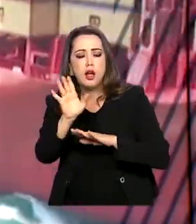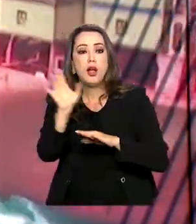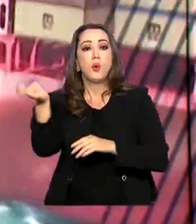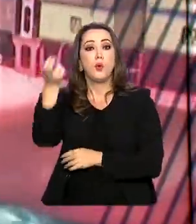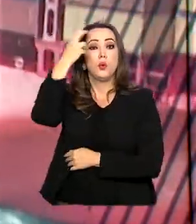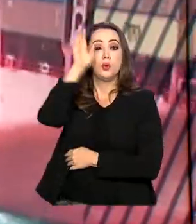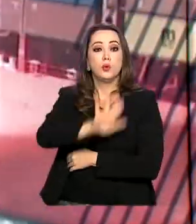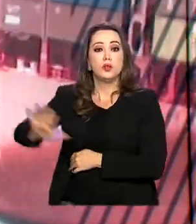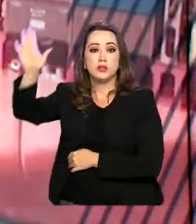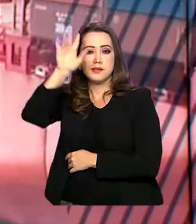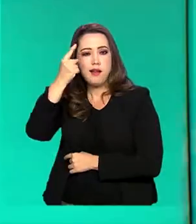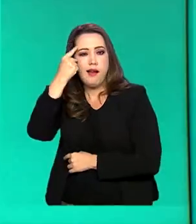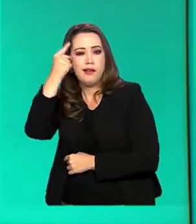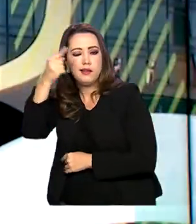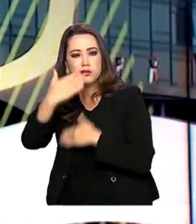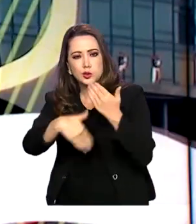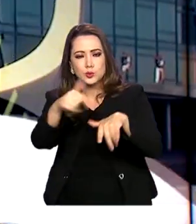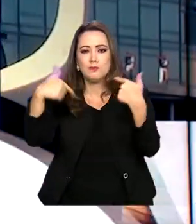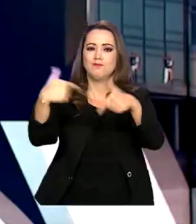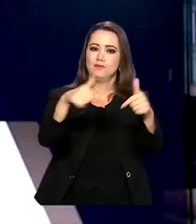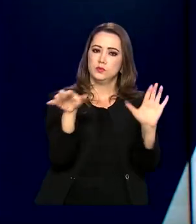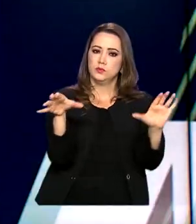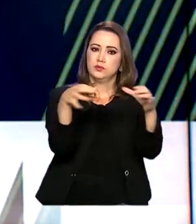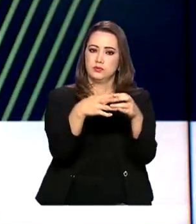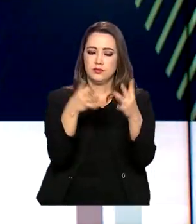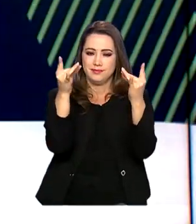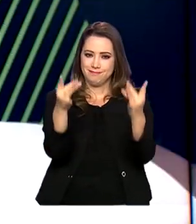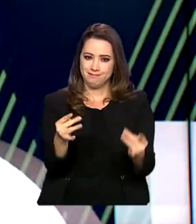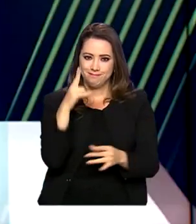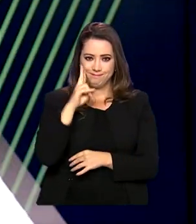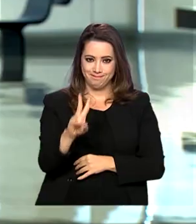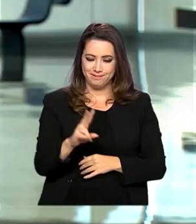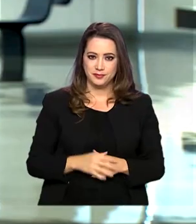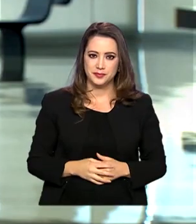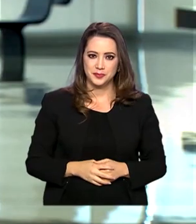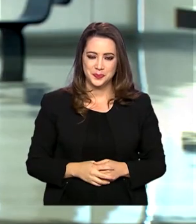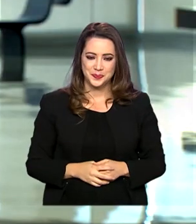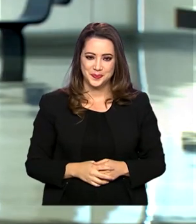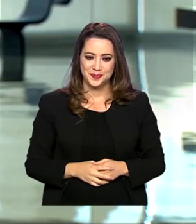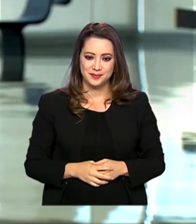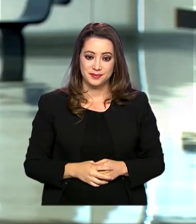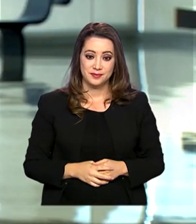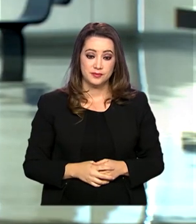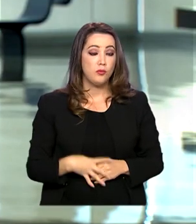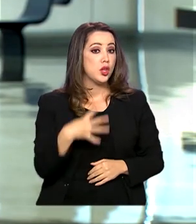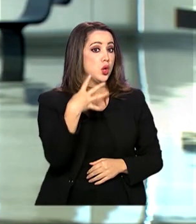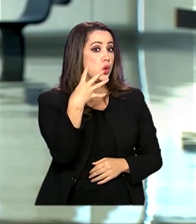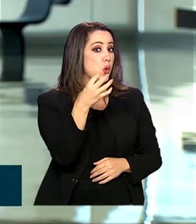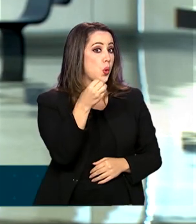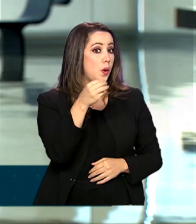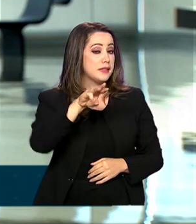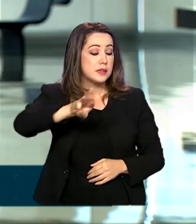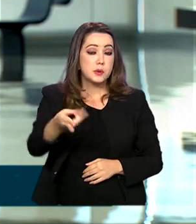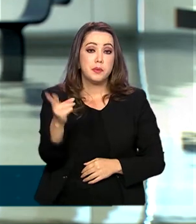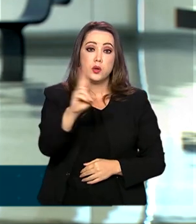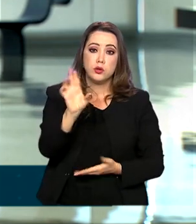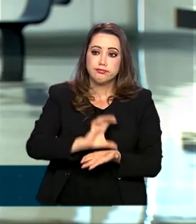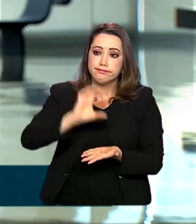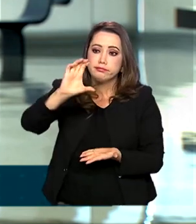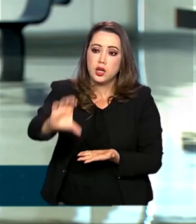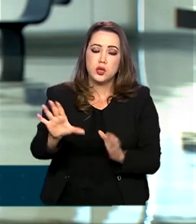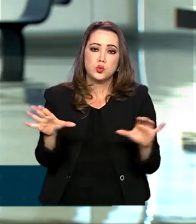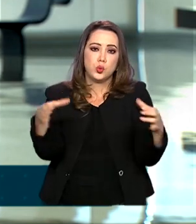empregos no setor. As informações com Danieli Popov. Serão 400 milhões de reais do Fundo